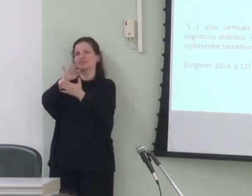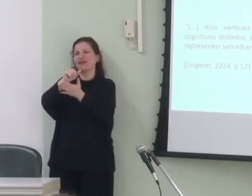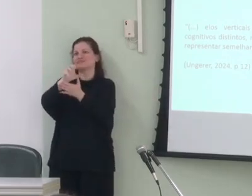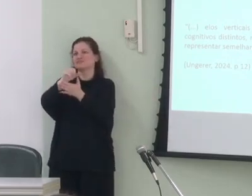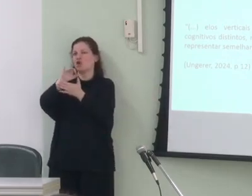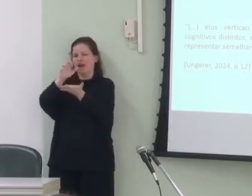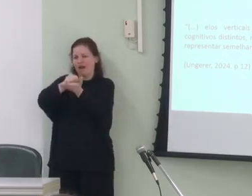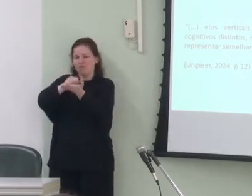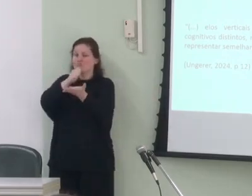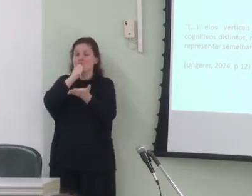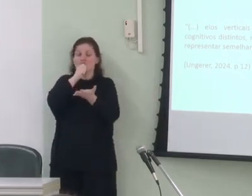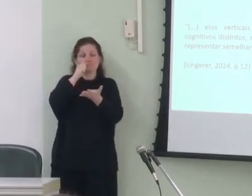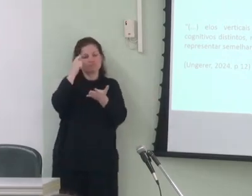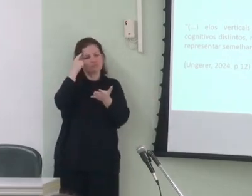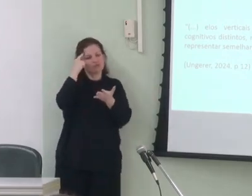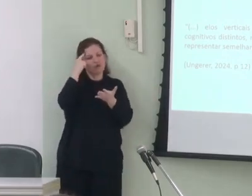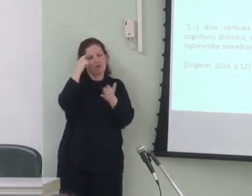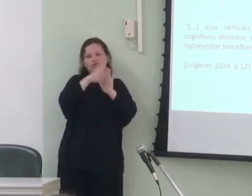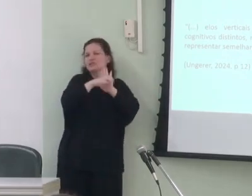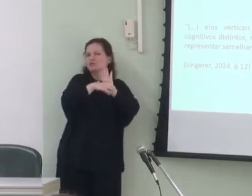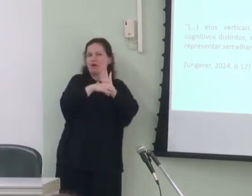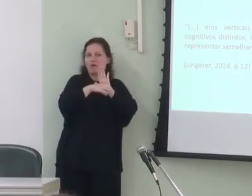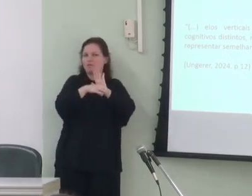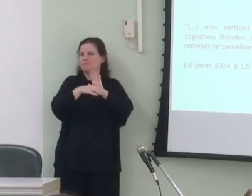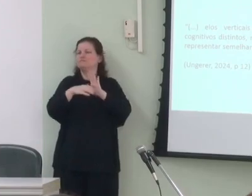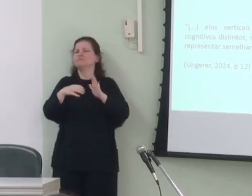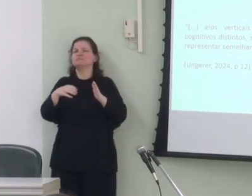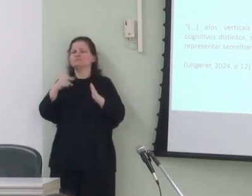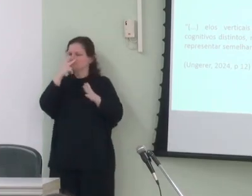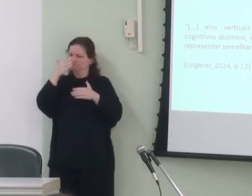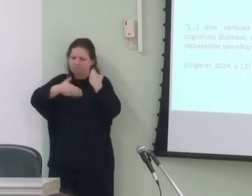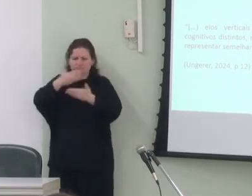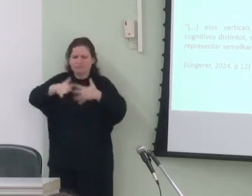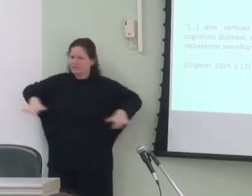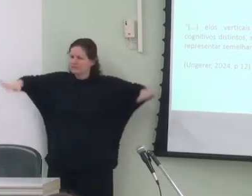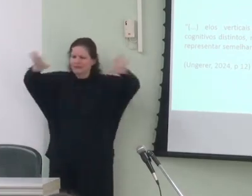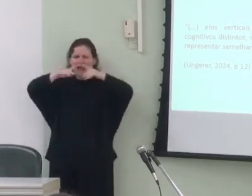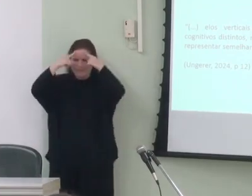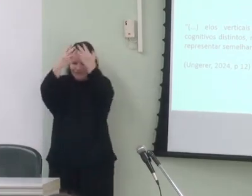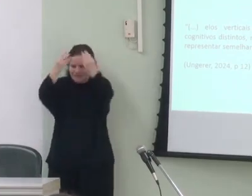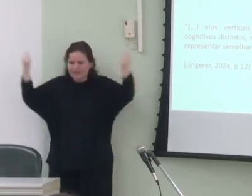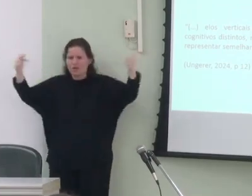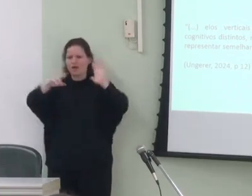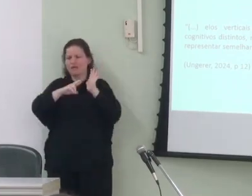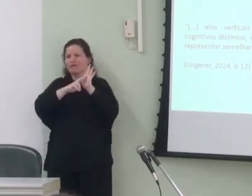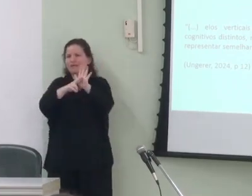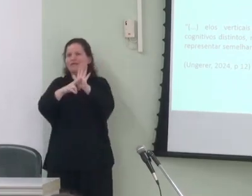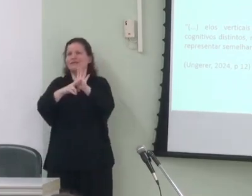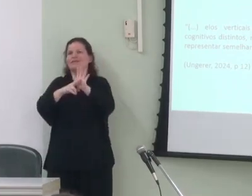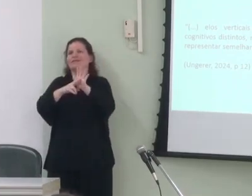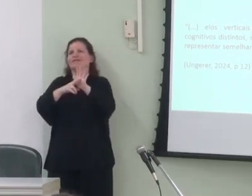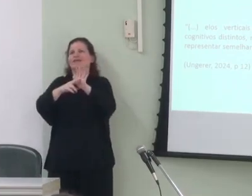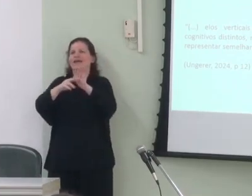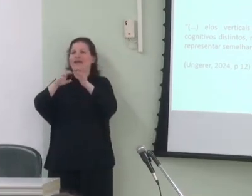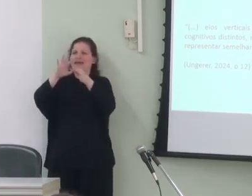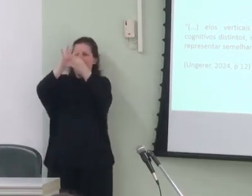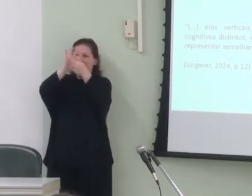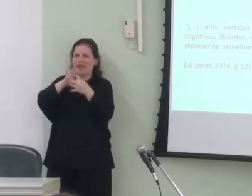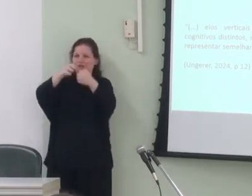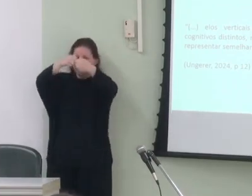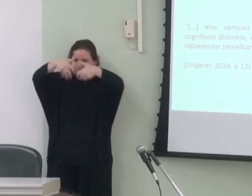no entanto o foco excessivo no processo de generalização abstração representado nos elos taxonômicos